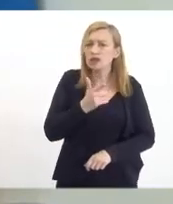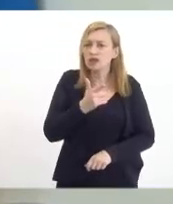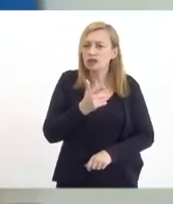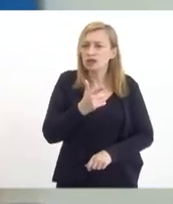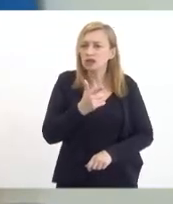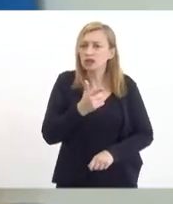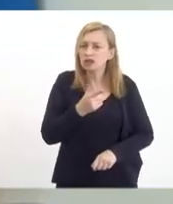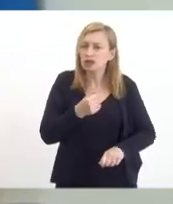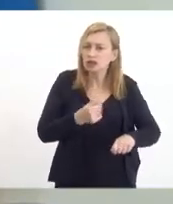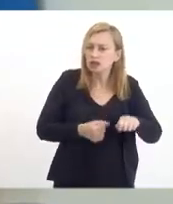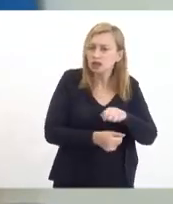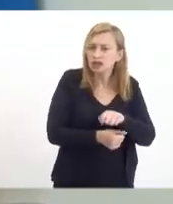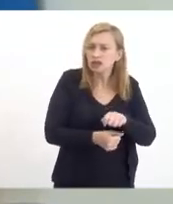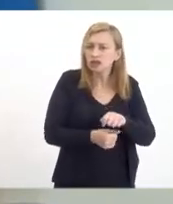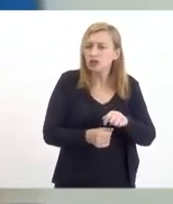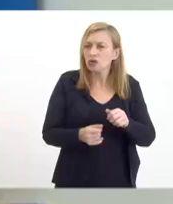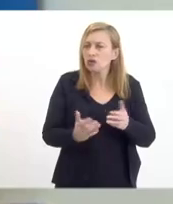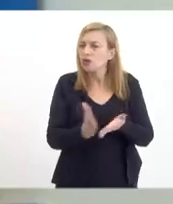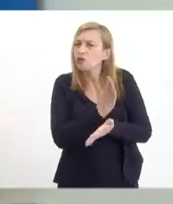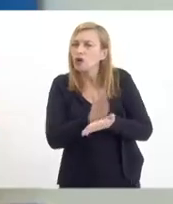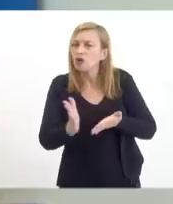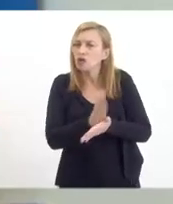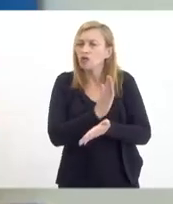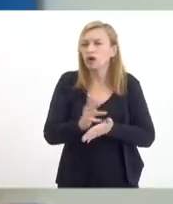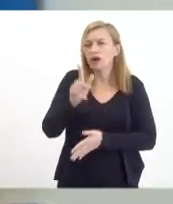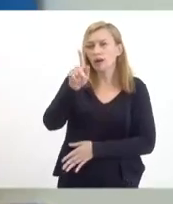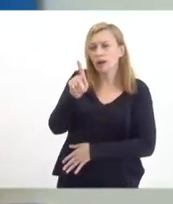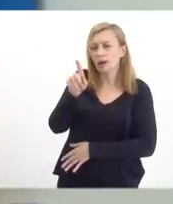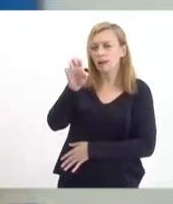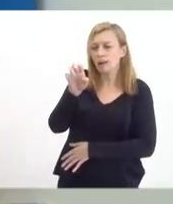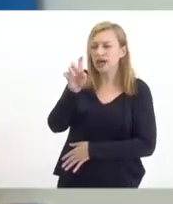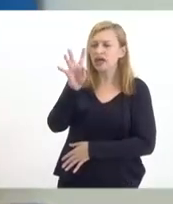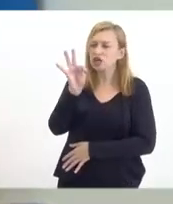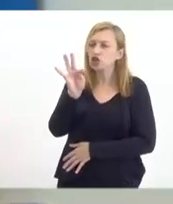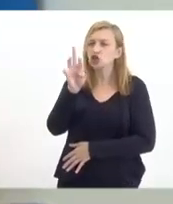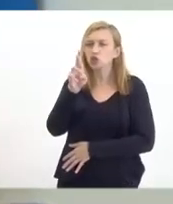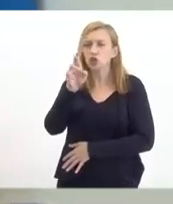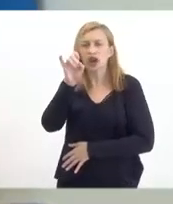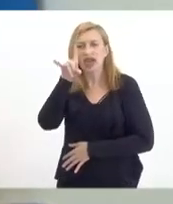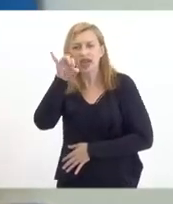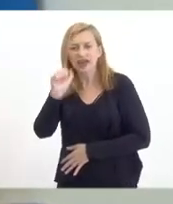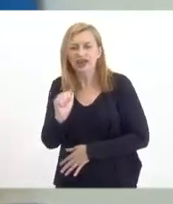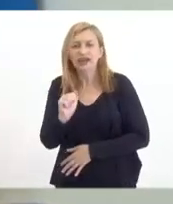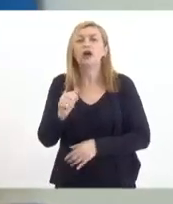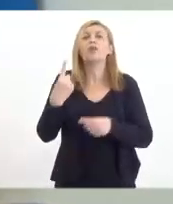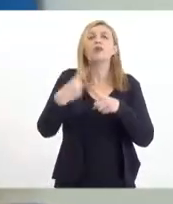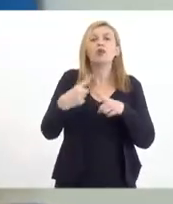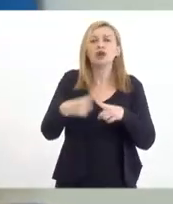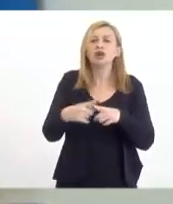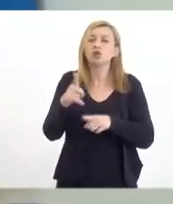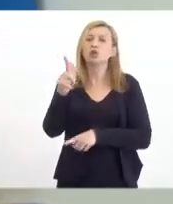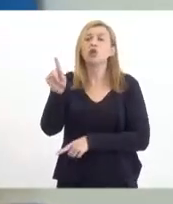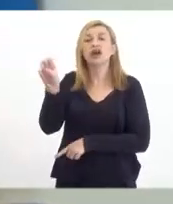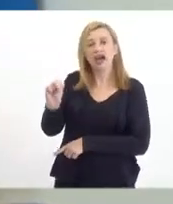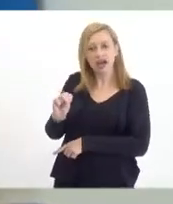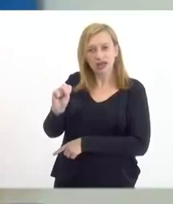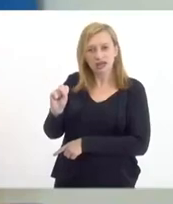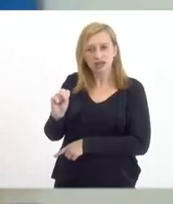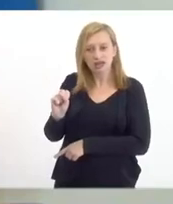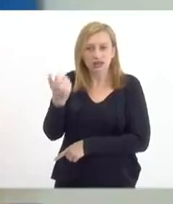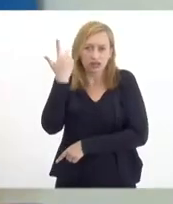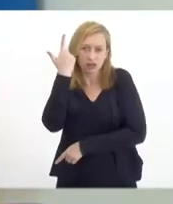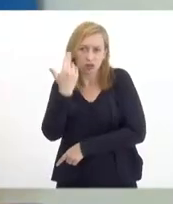juntamente com alguma petroleira essas rotas. Por quê? O gás natural, quem não é muito